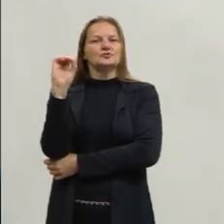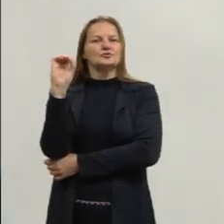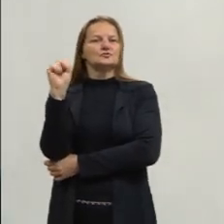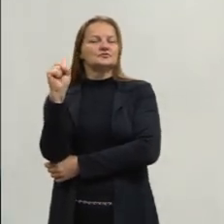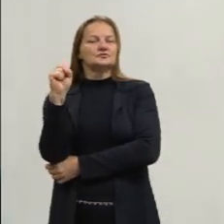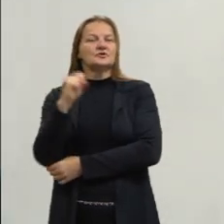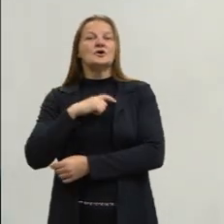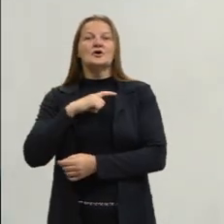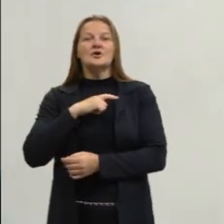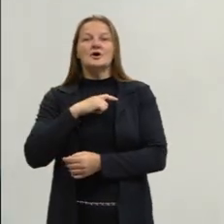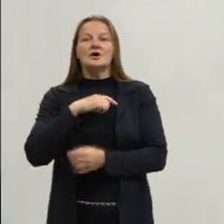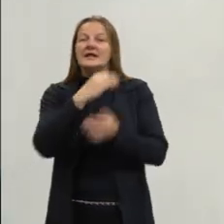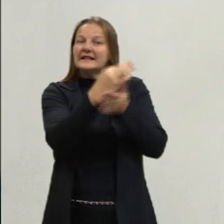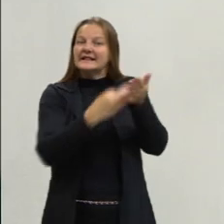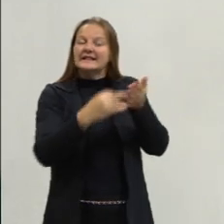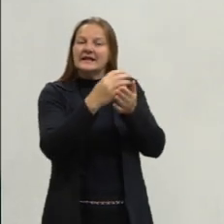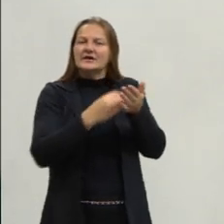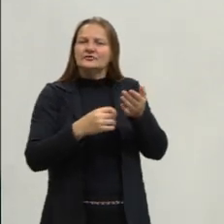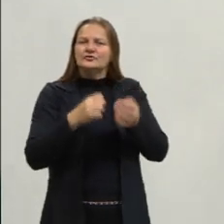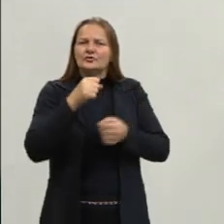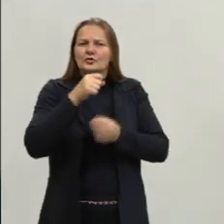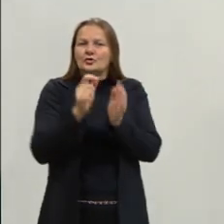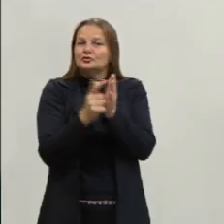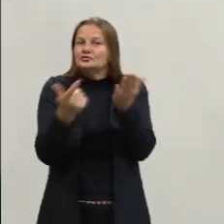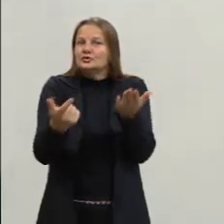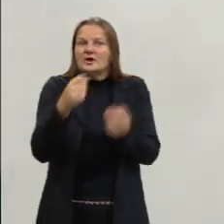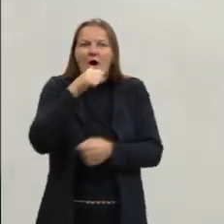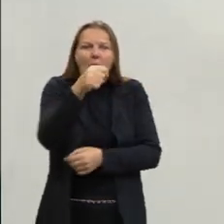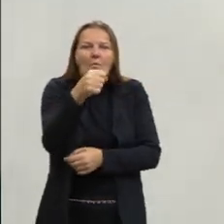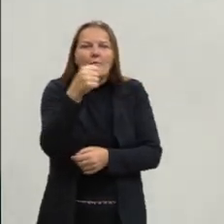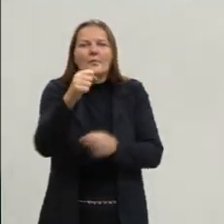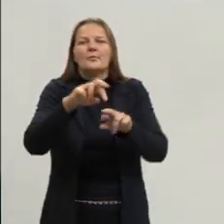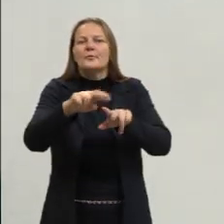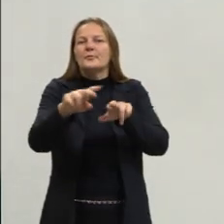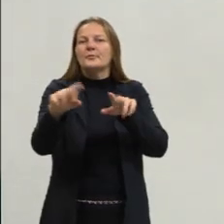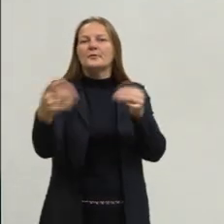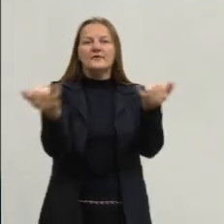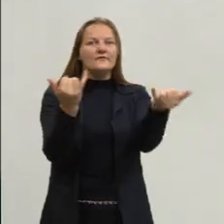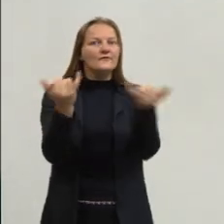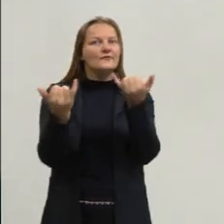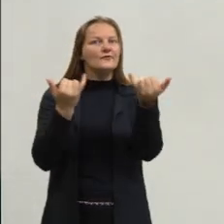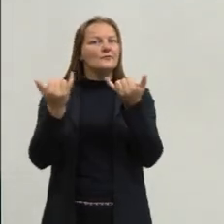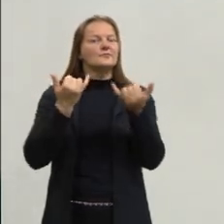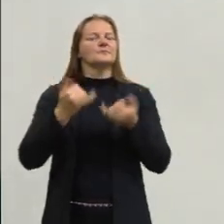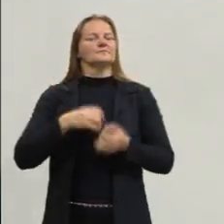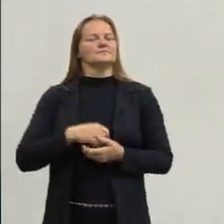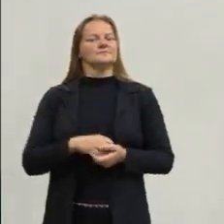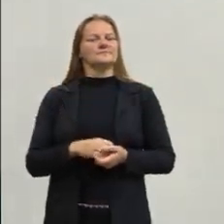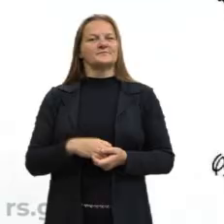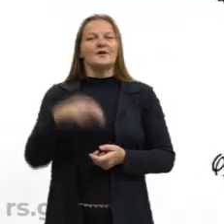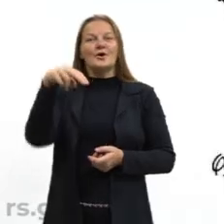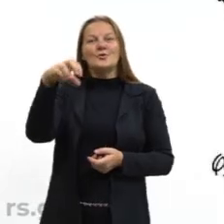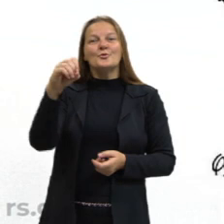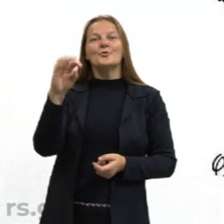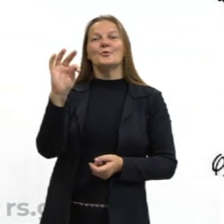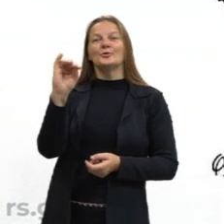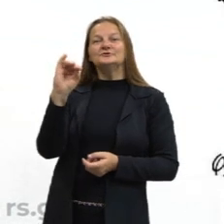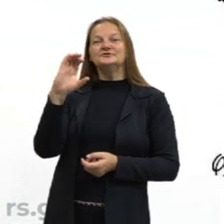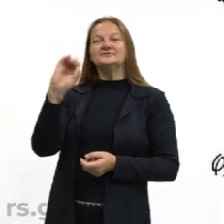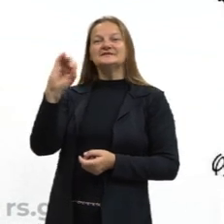textos jornalísticos. Aquele texto que traz a notícia, traz a